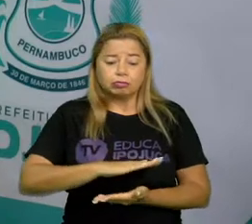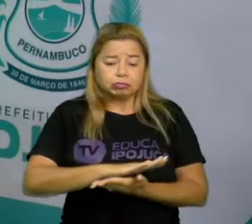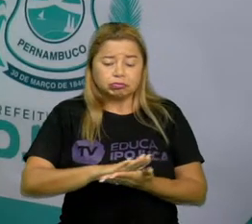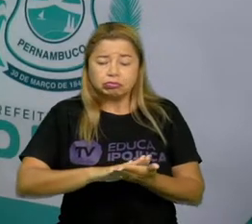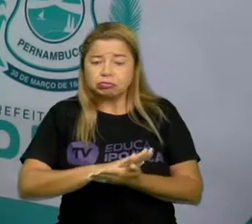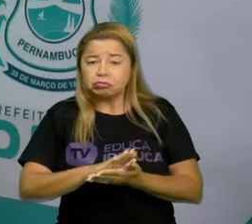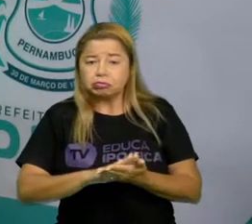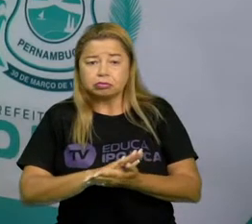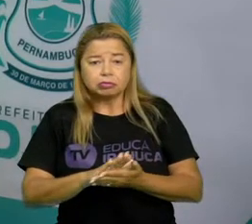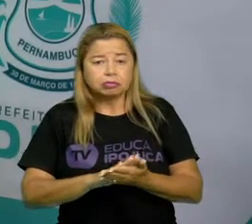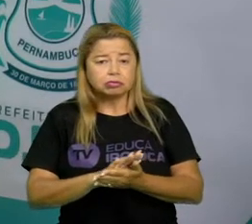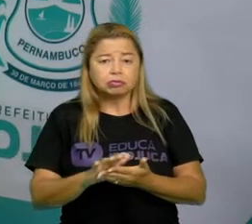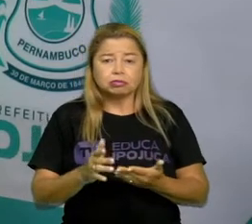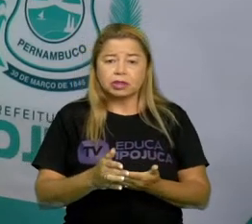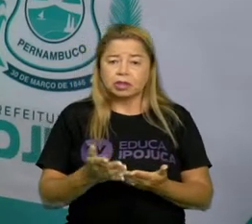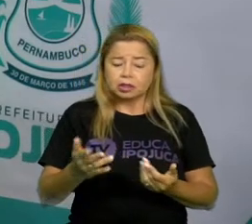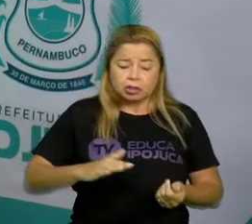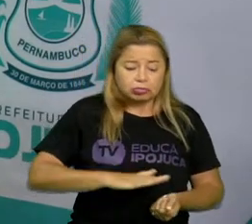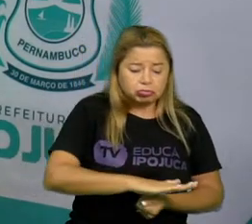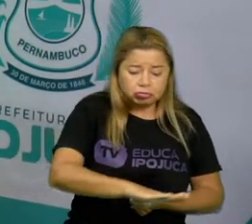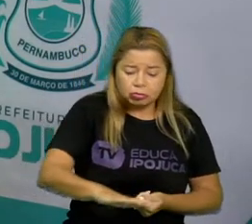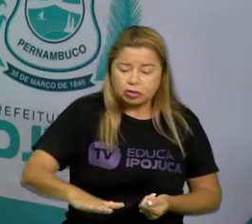Não. Chão.